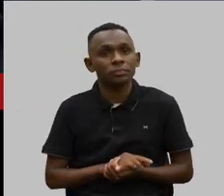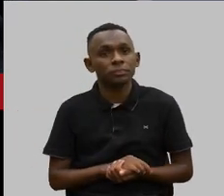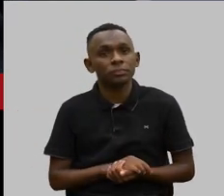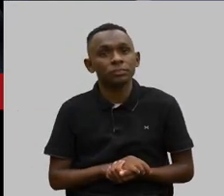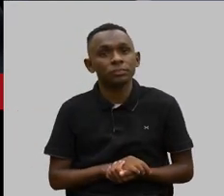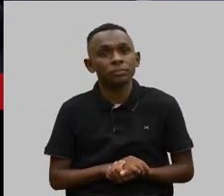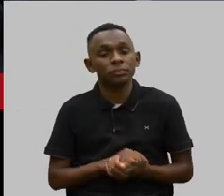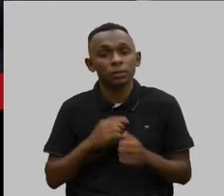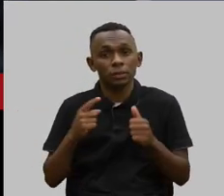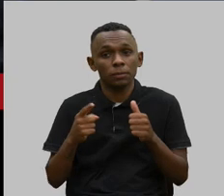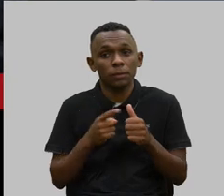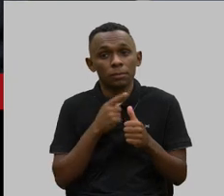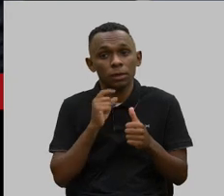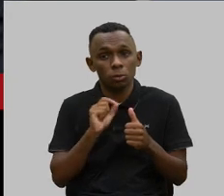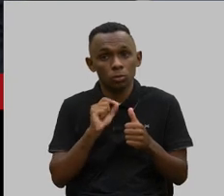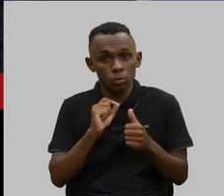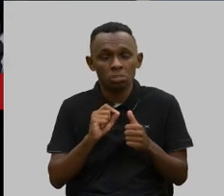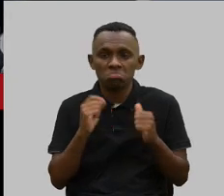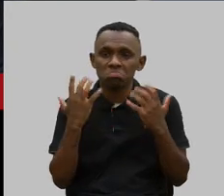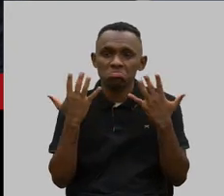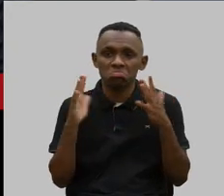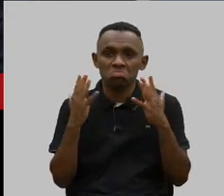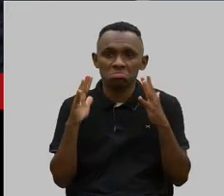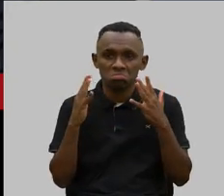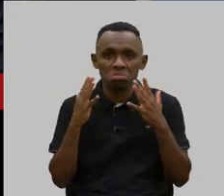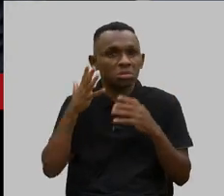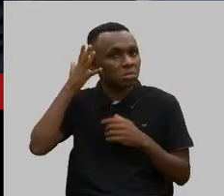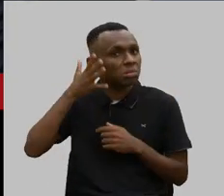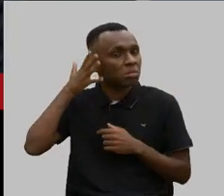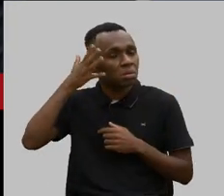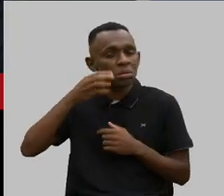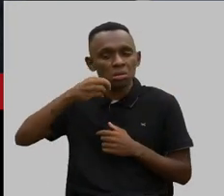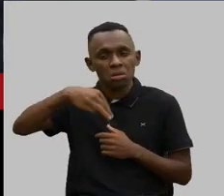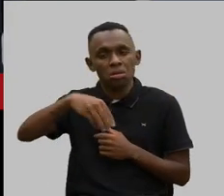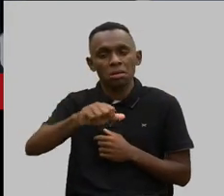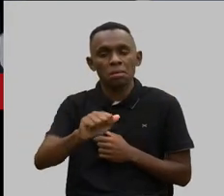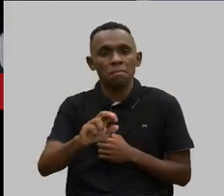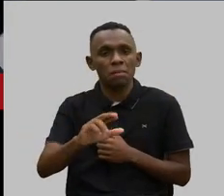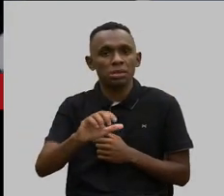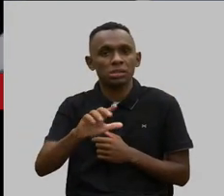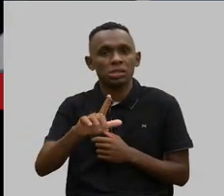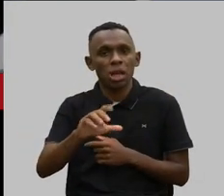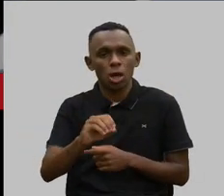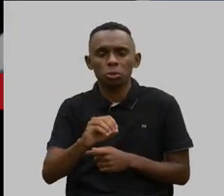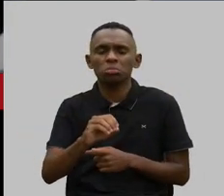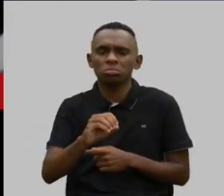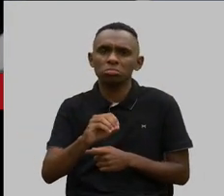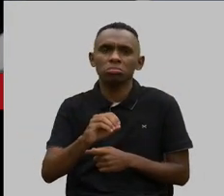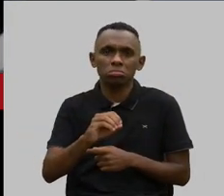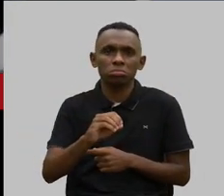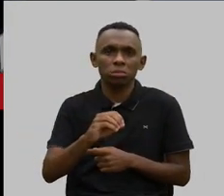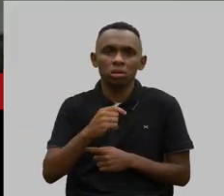primeiro, parabenizar muito a fala do doutor Marcelo Rodrigo. Eu acho que não me deixou palavras, ele foi